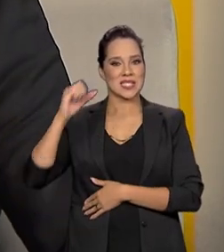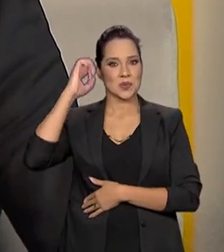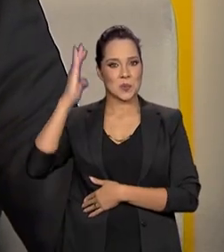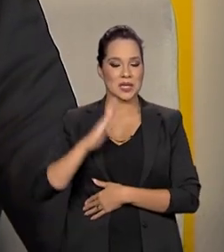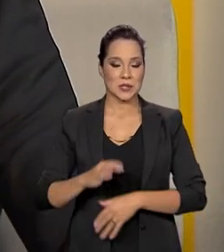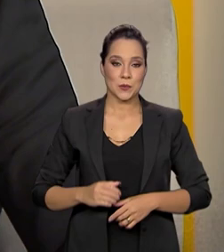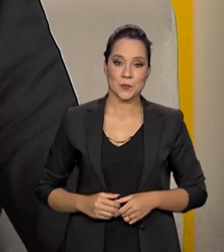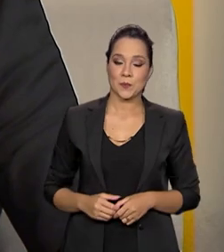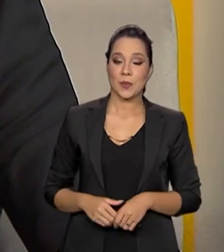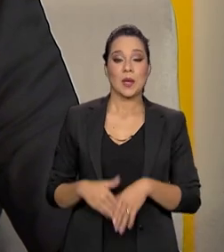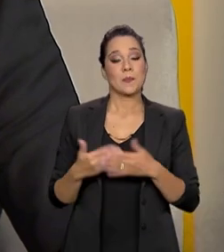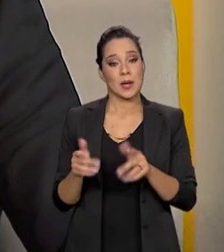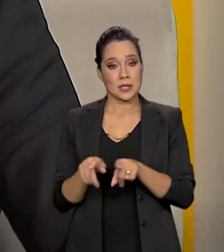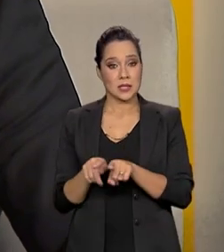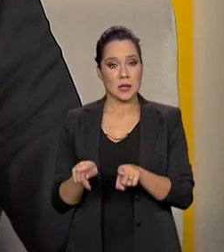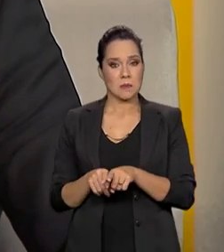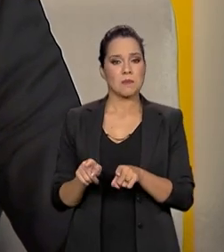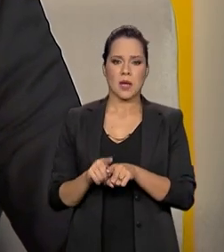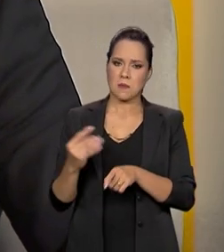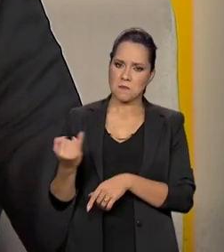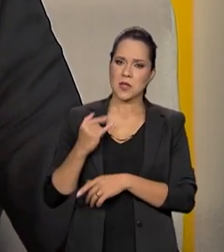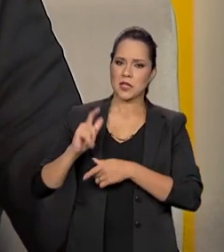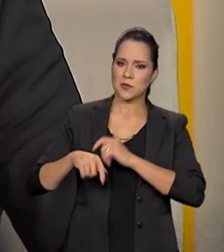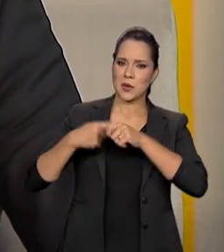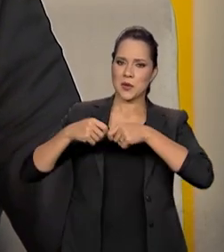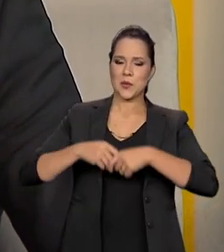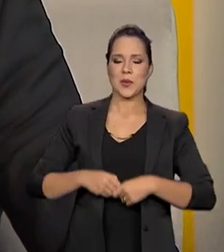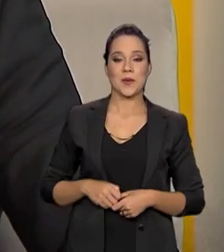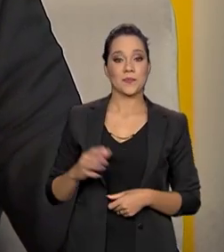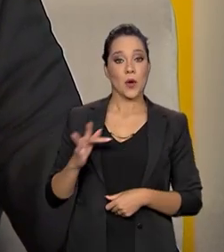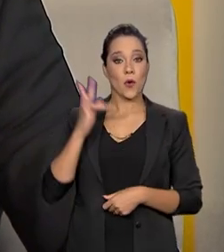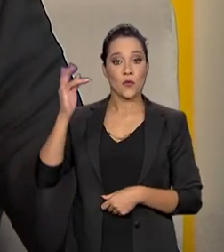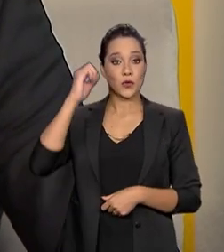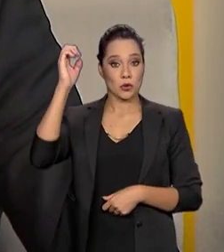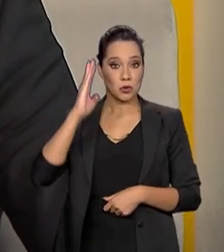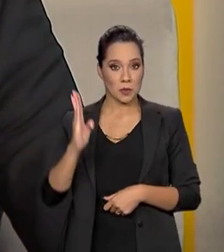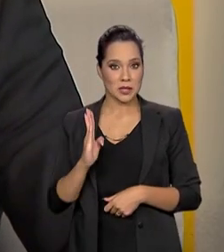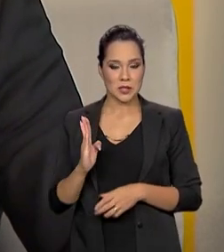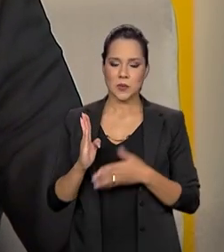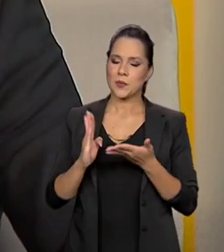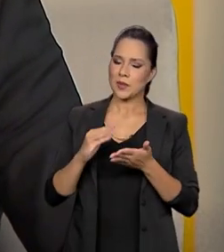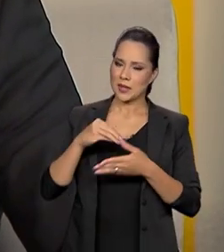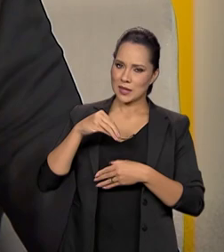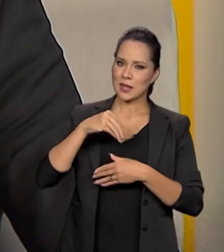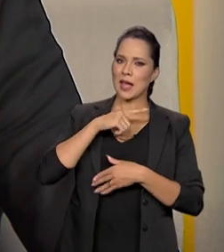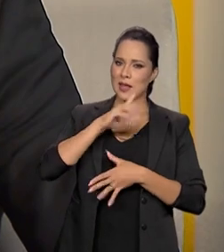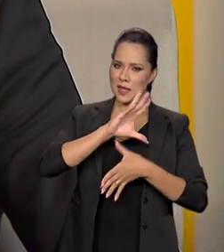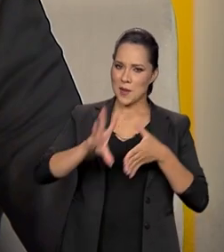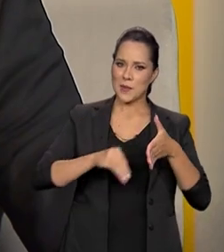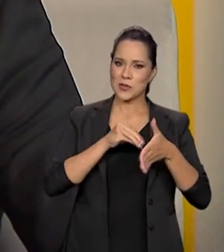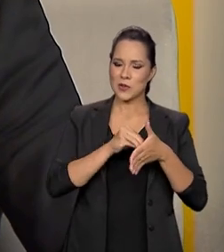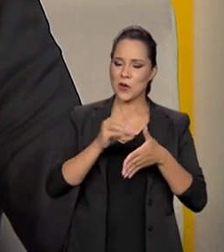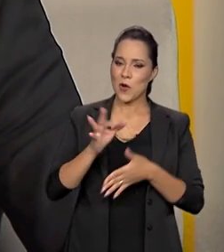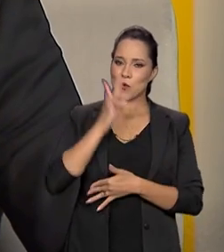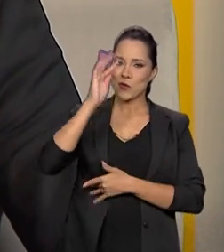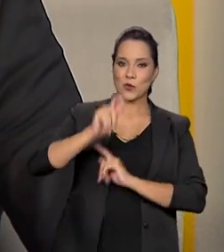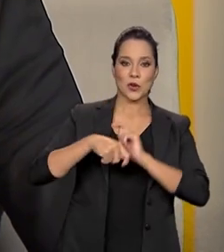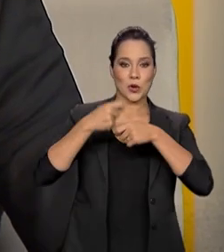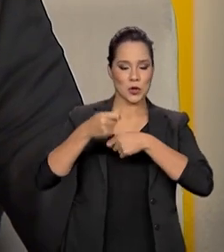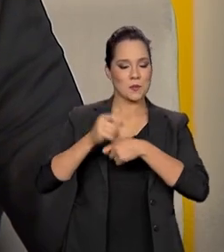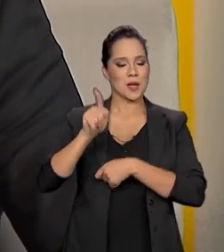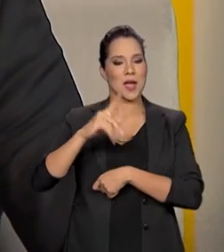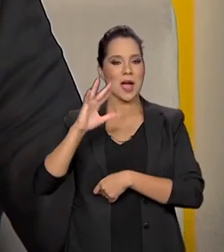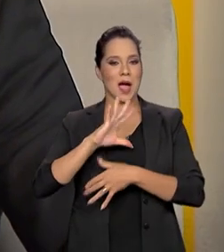prospecção, mas também econômico. O futuro do Brasil está na Amazônia, o seu futuro econômico.